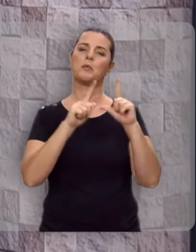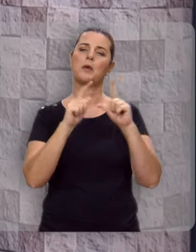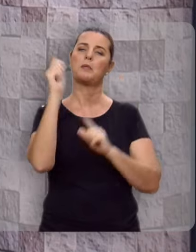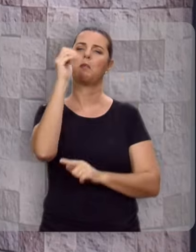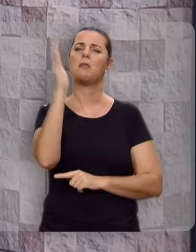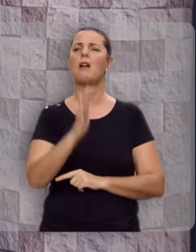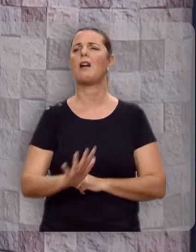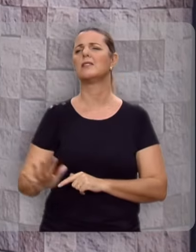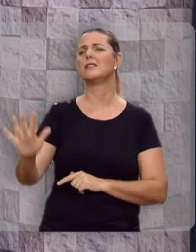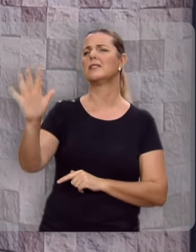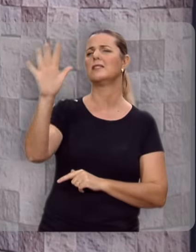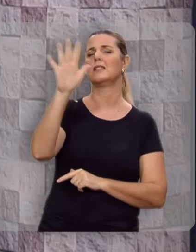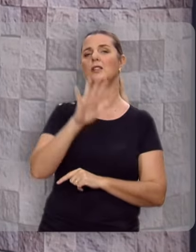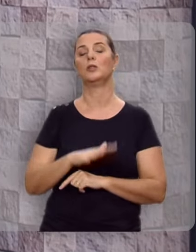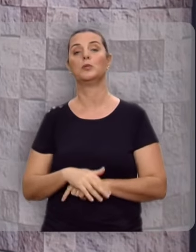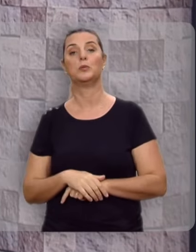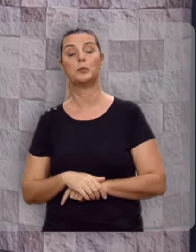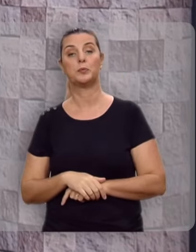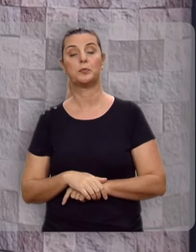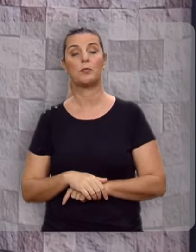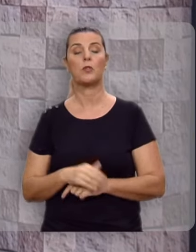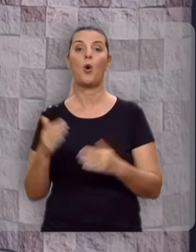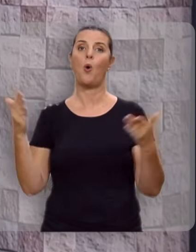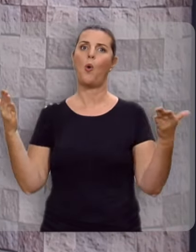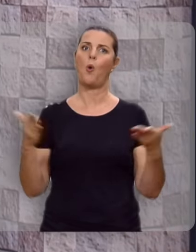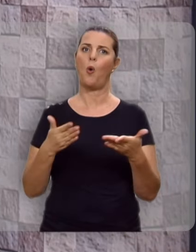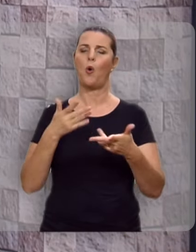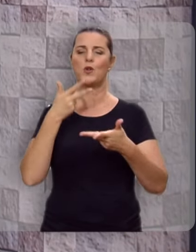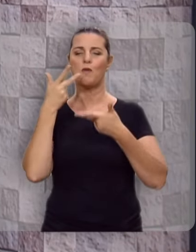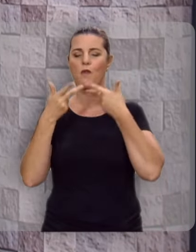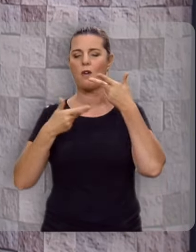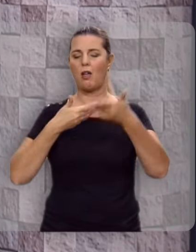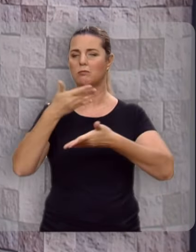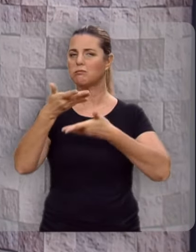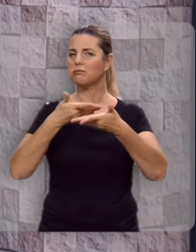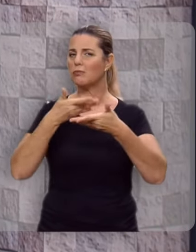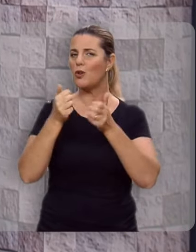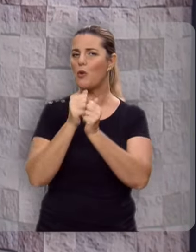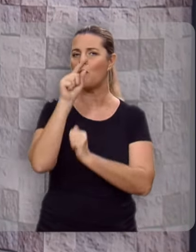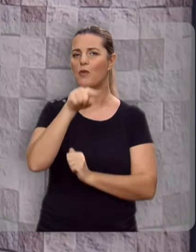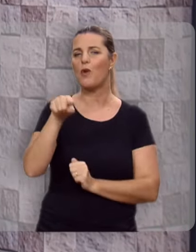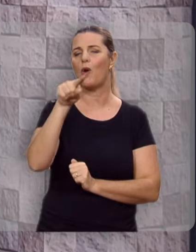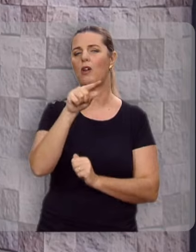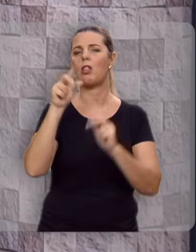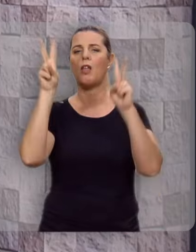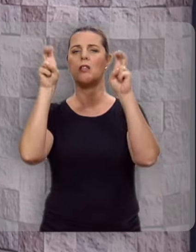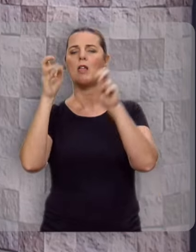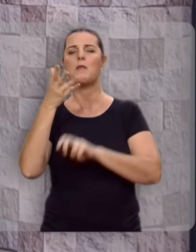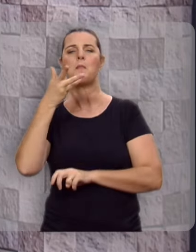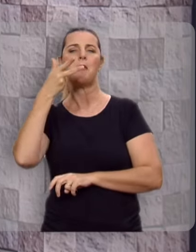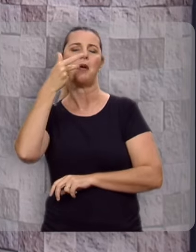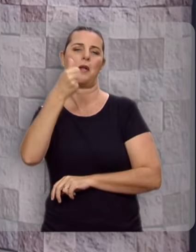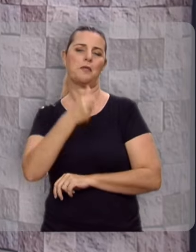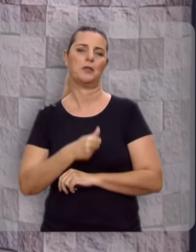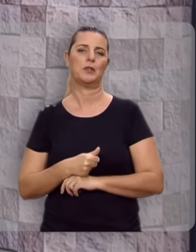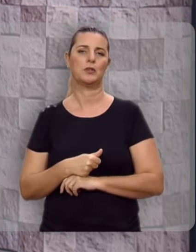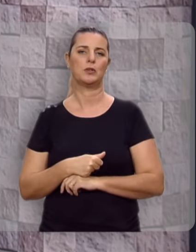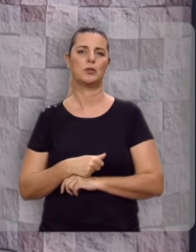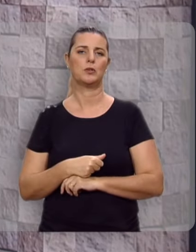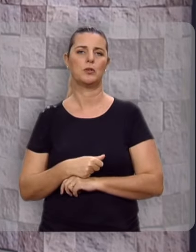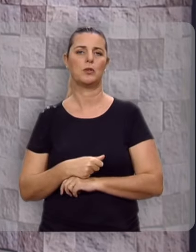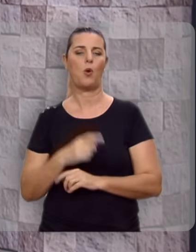todo o território nacional e hoje eu quero compartilhar com você um tema maravilhoso,